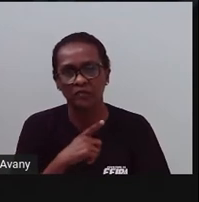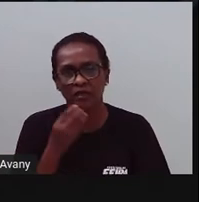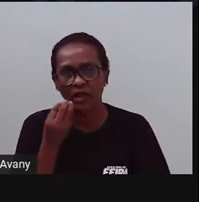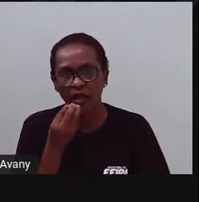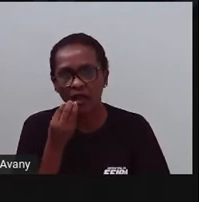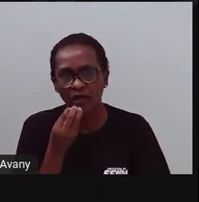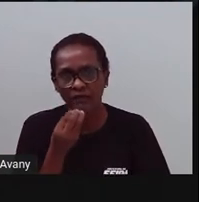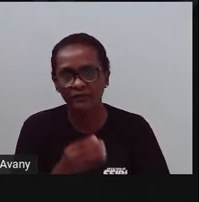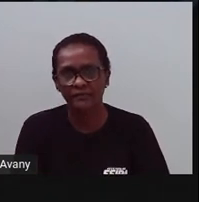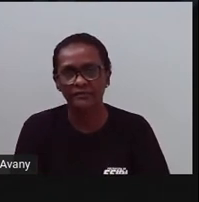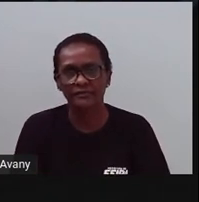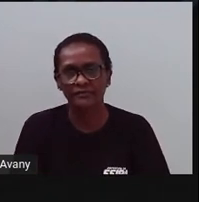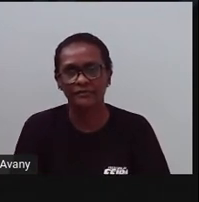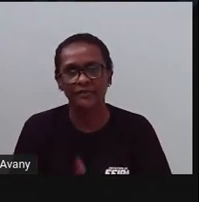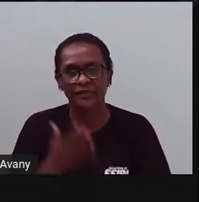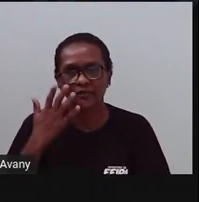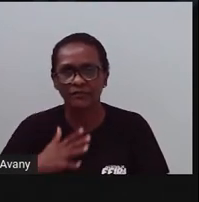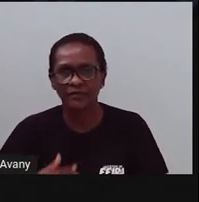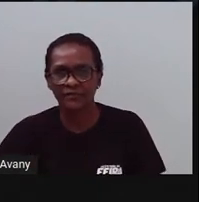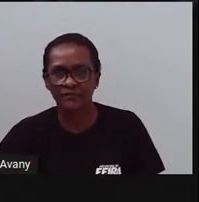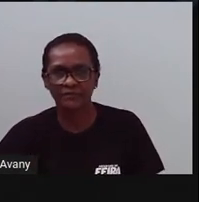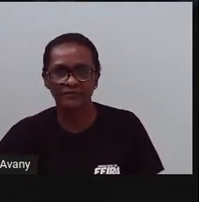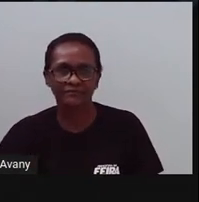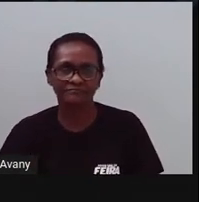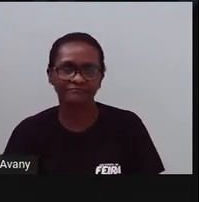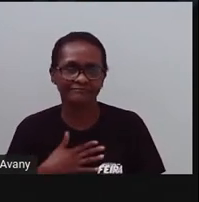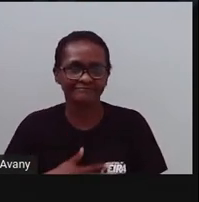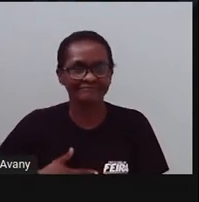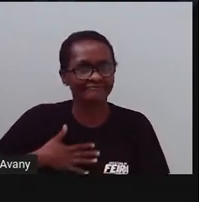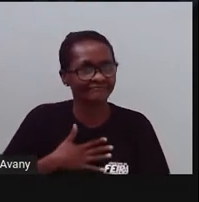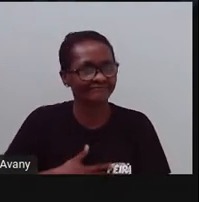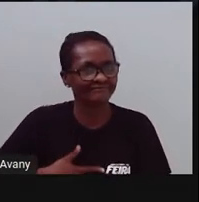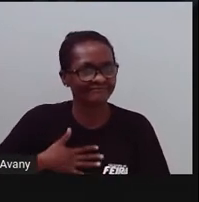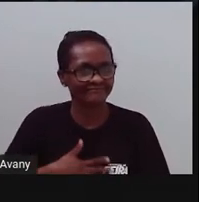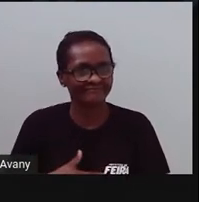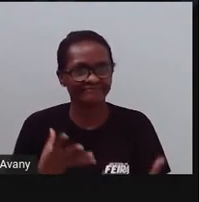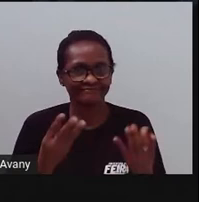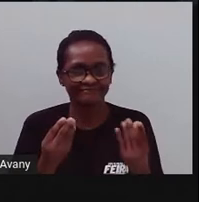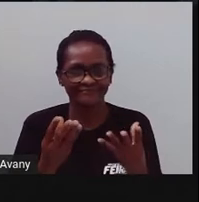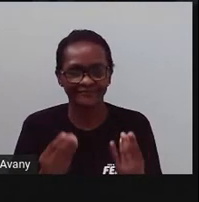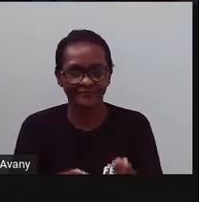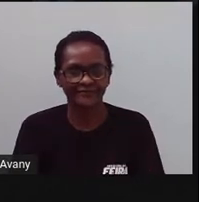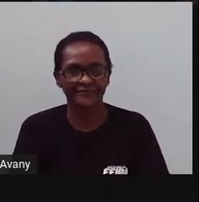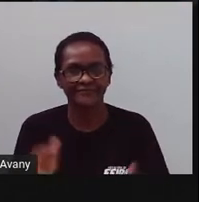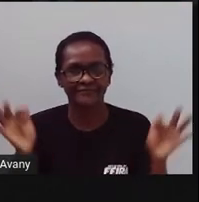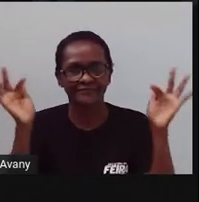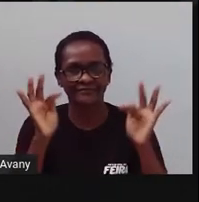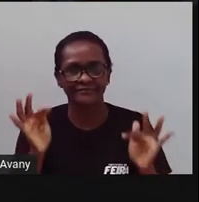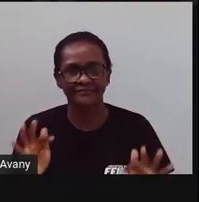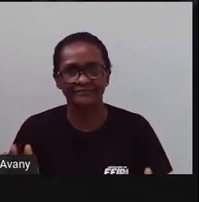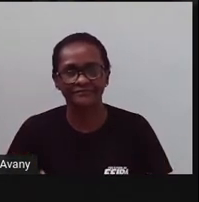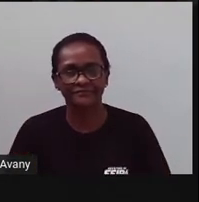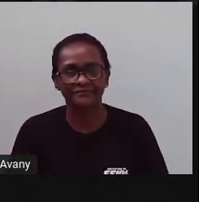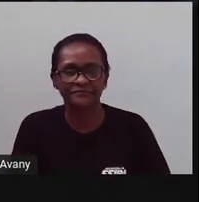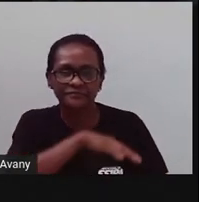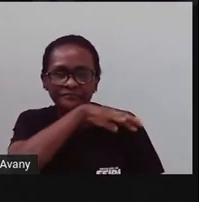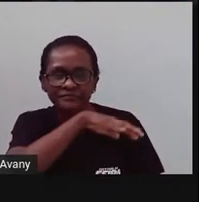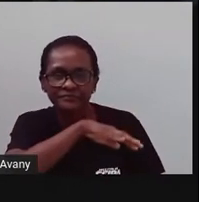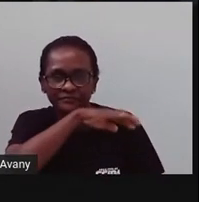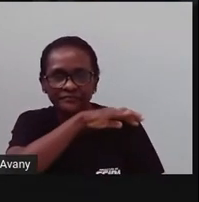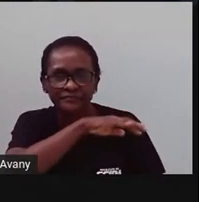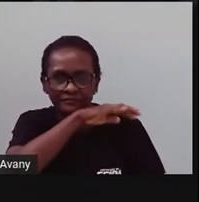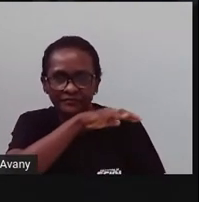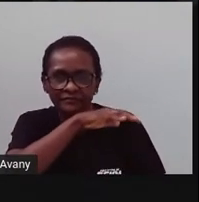quem são as pessoas que mais gostam da Expofeira, que são as crianças, né? E a gente está vendo aqui os animais, a gente pode ver os animais que estão